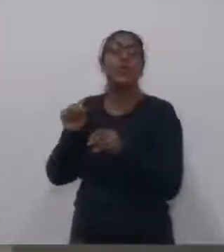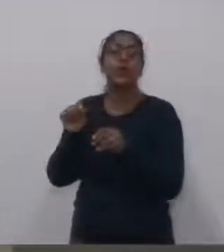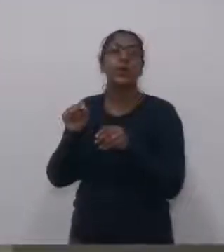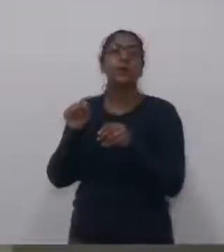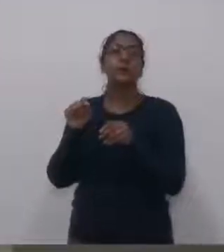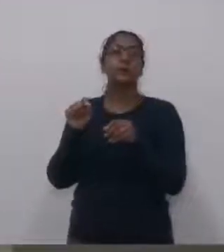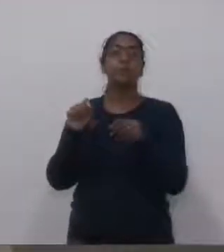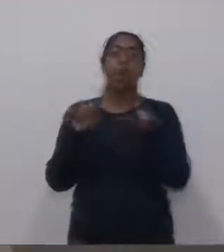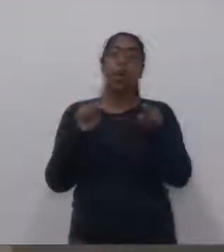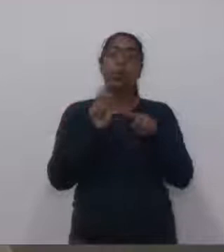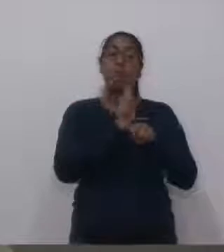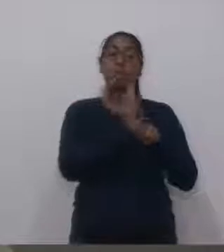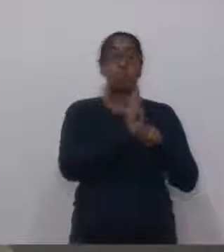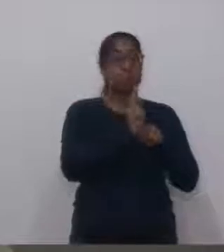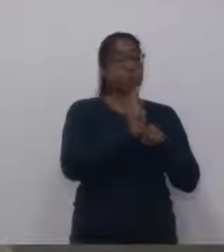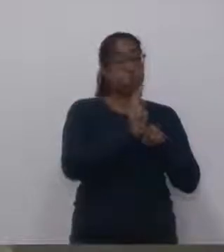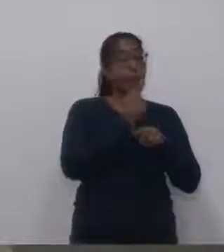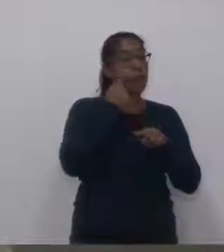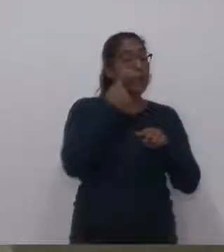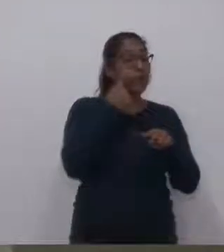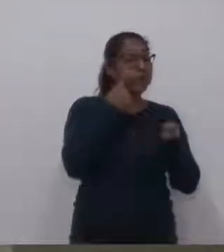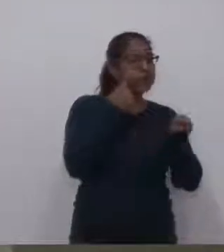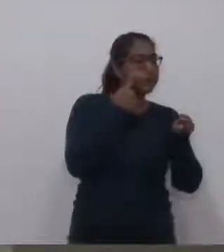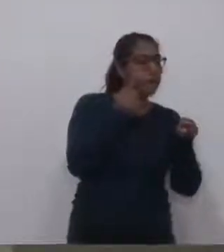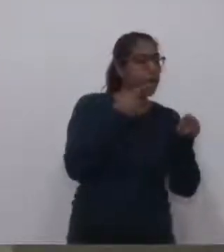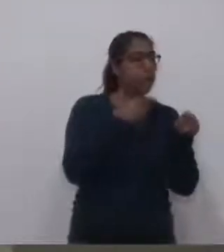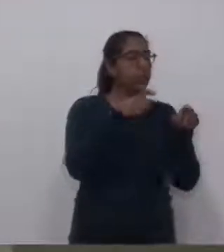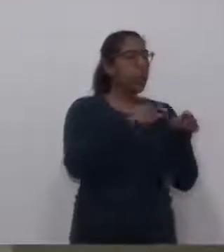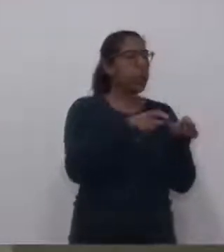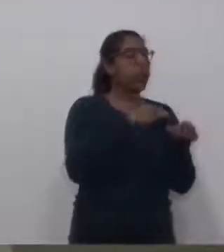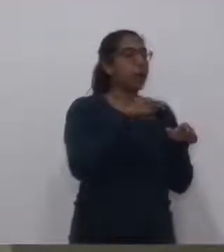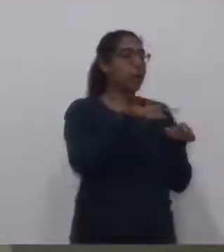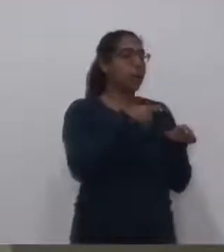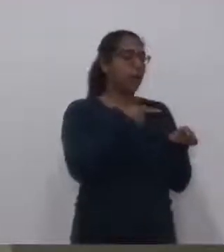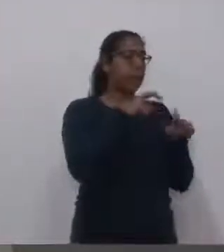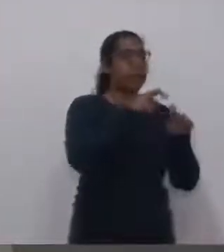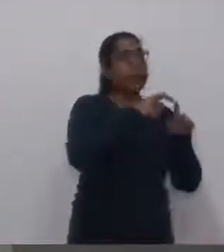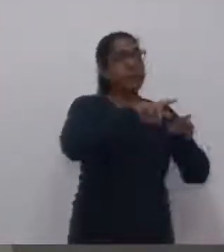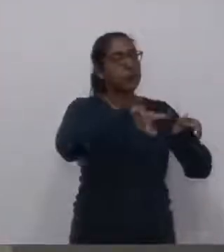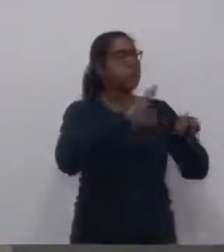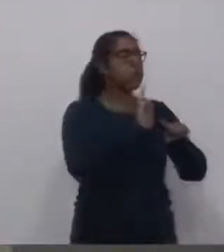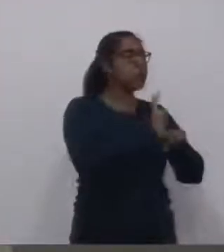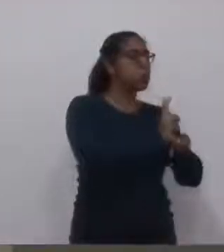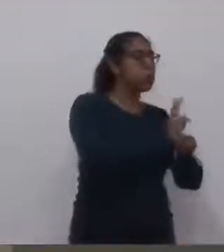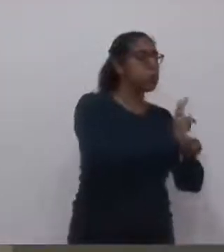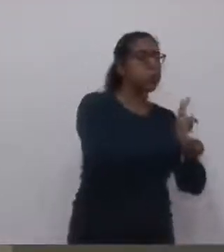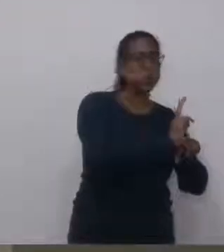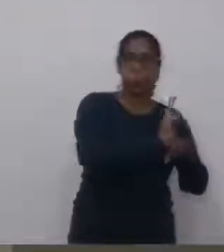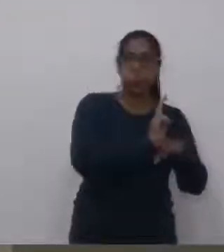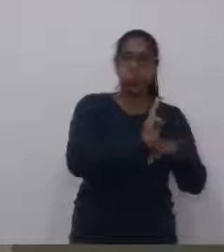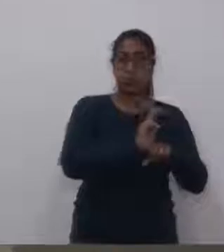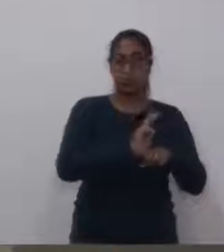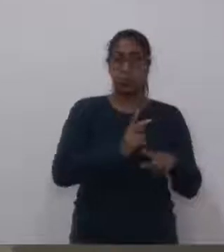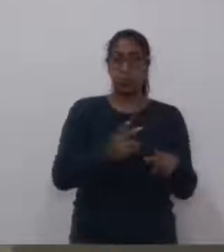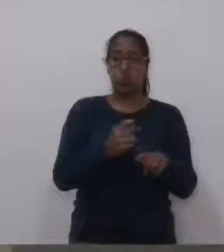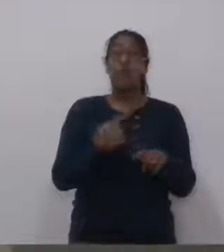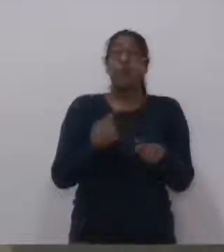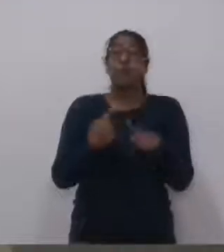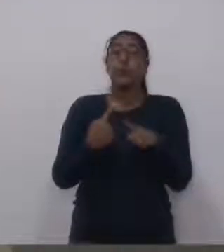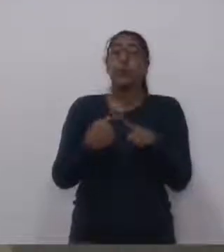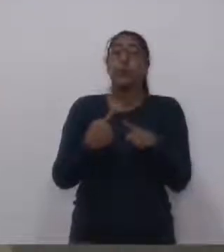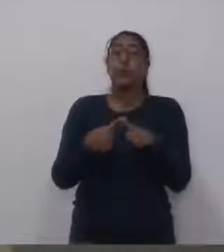de auditoria, de contas, de fiscalização, de acompanhamento, para que eventualmente uma ou outra